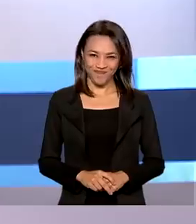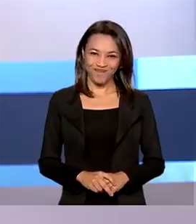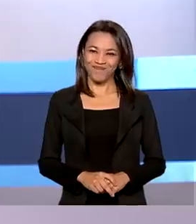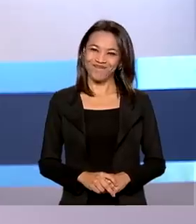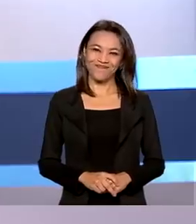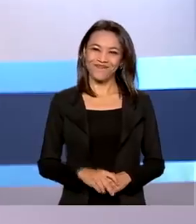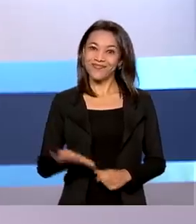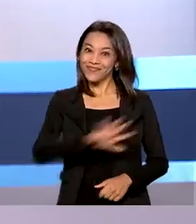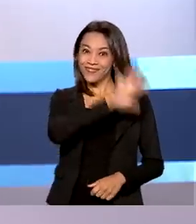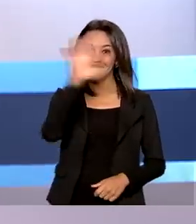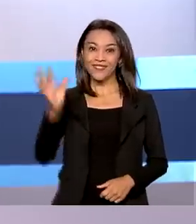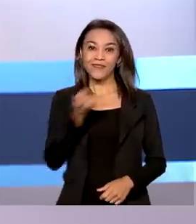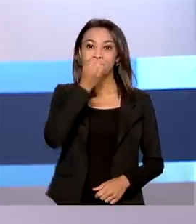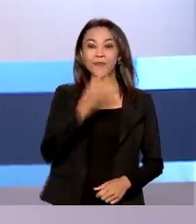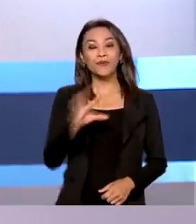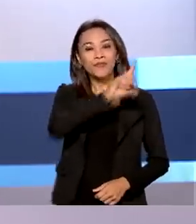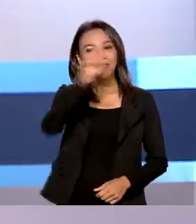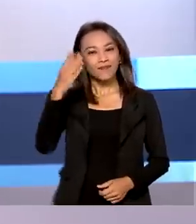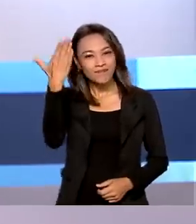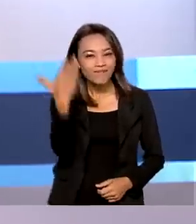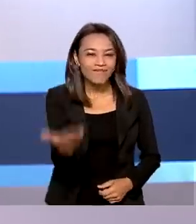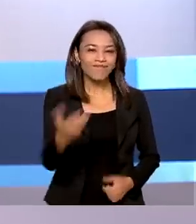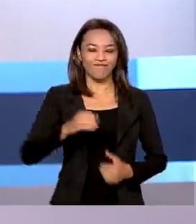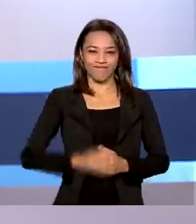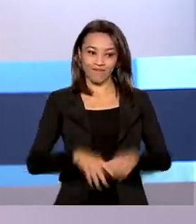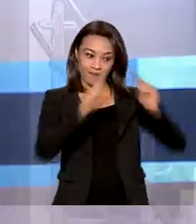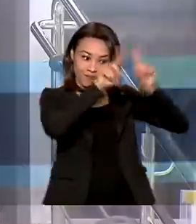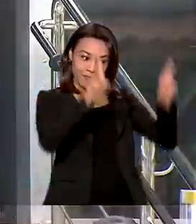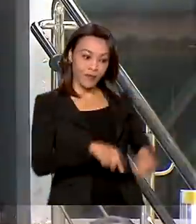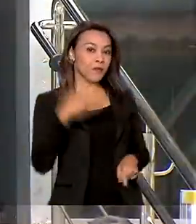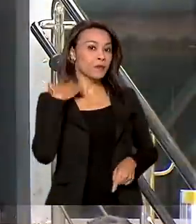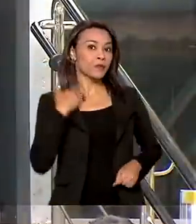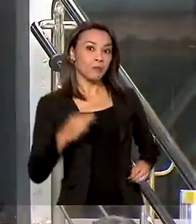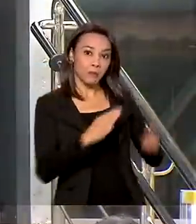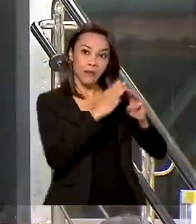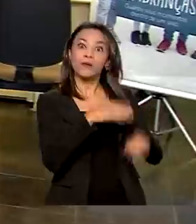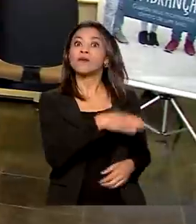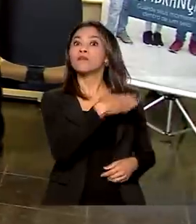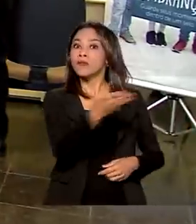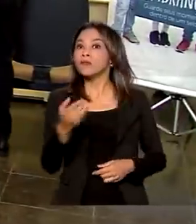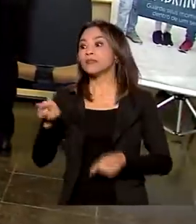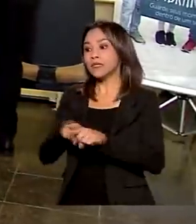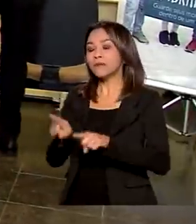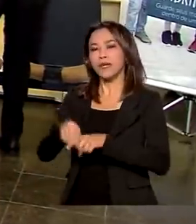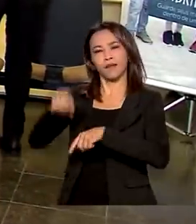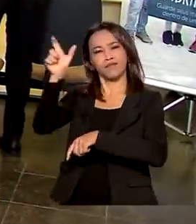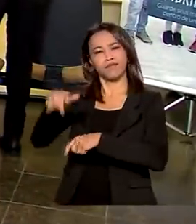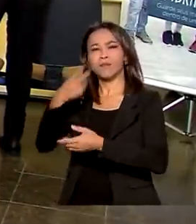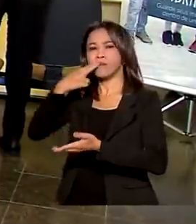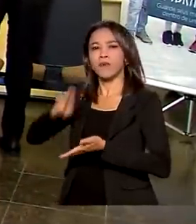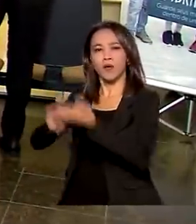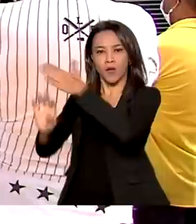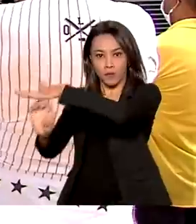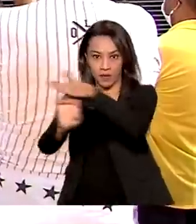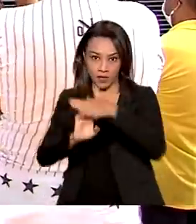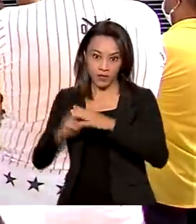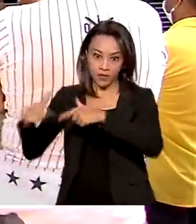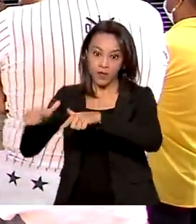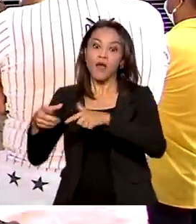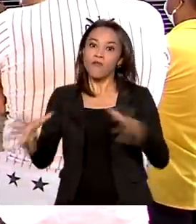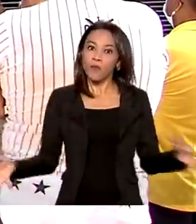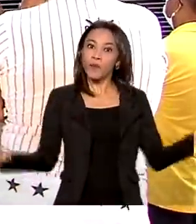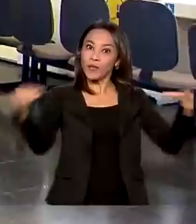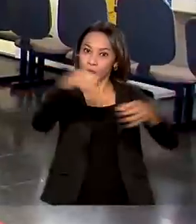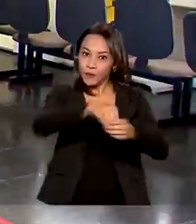Olá, bom dia pra você. Bancários e trabalhadores dos Correios são incluídos em grupo prioritário da